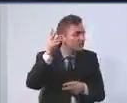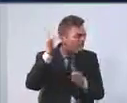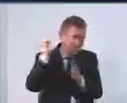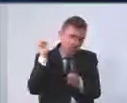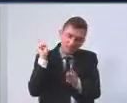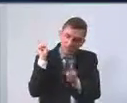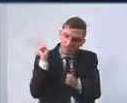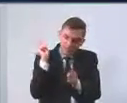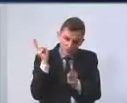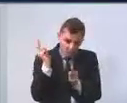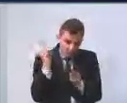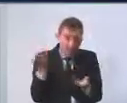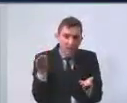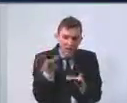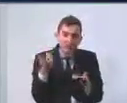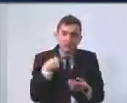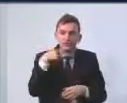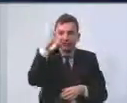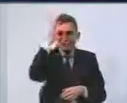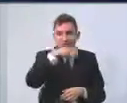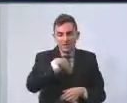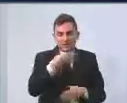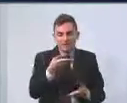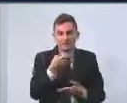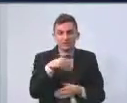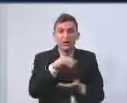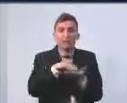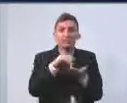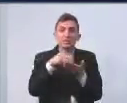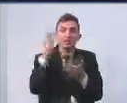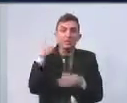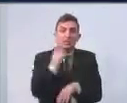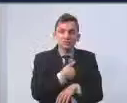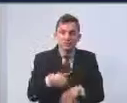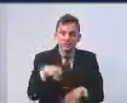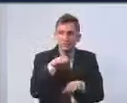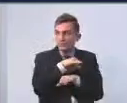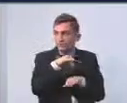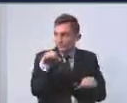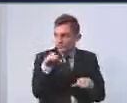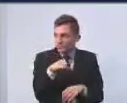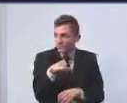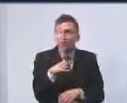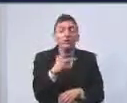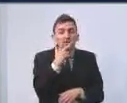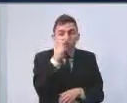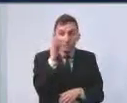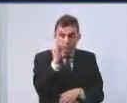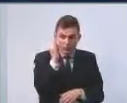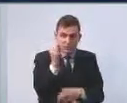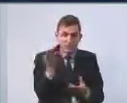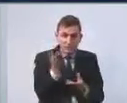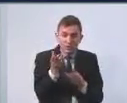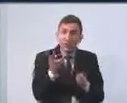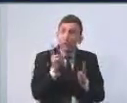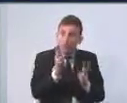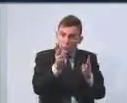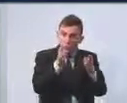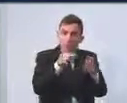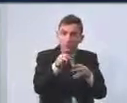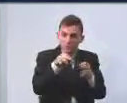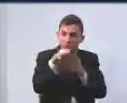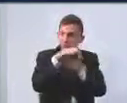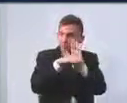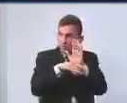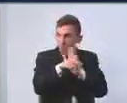vem aqui atestar o que já foi atestado pelo nosso secretário de governo, achamos muito importante, é fundamental para a gente a continuidade desse programa,